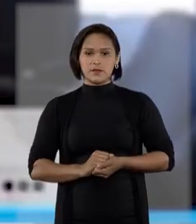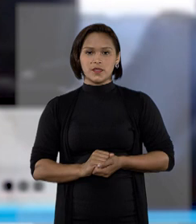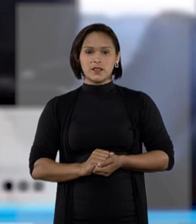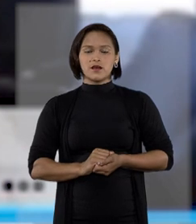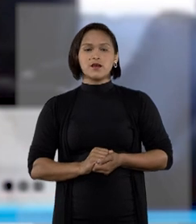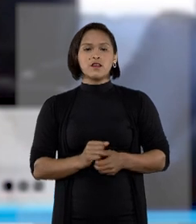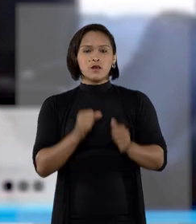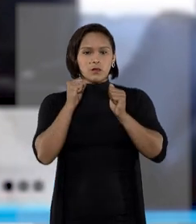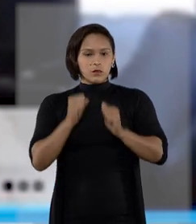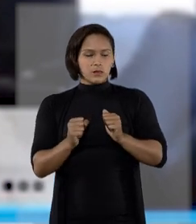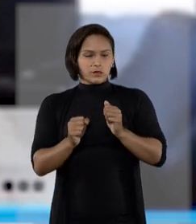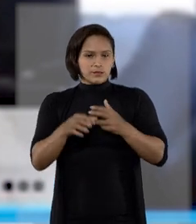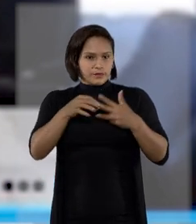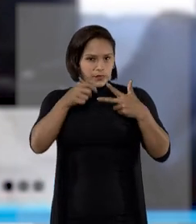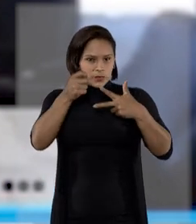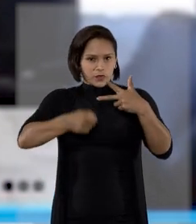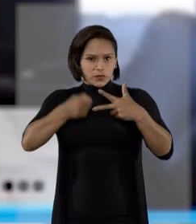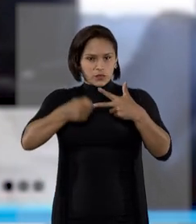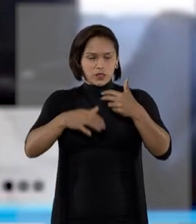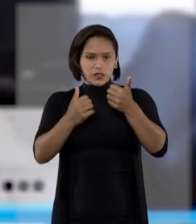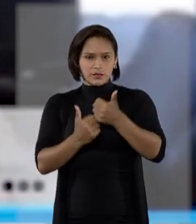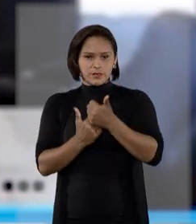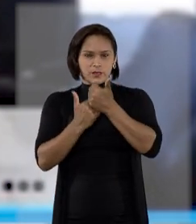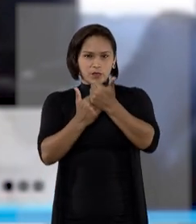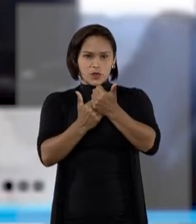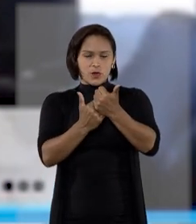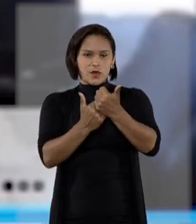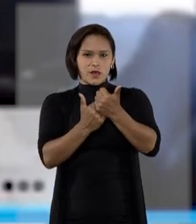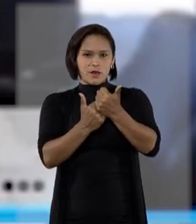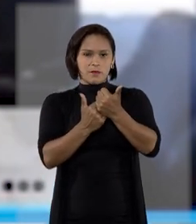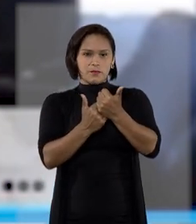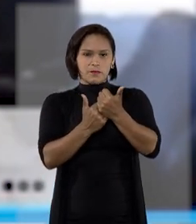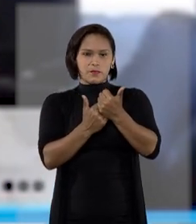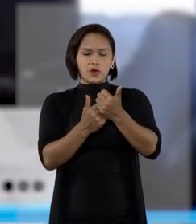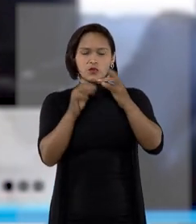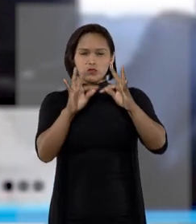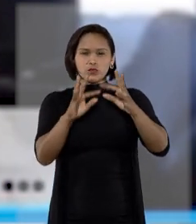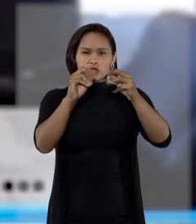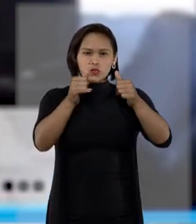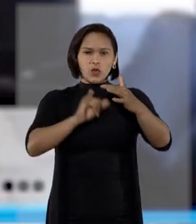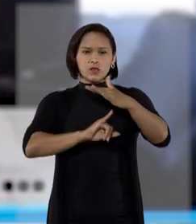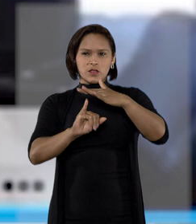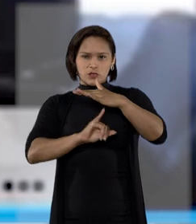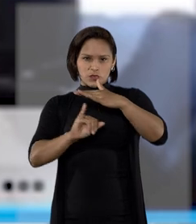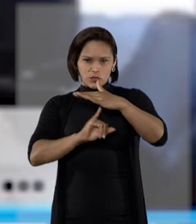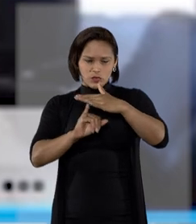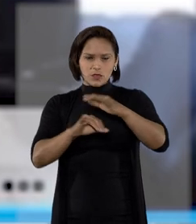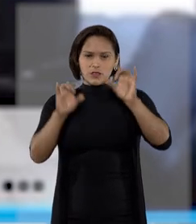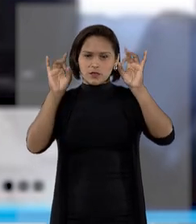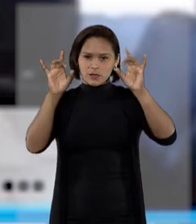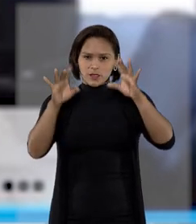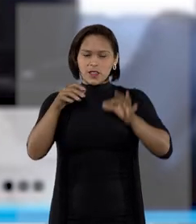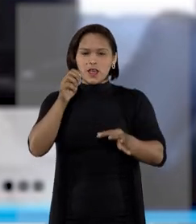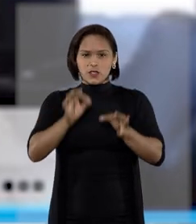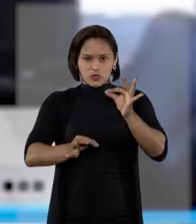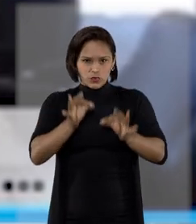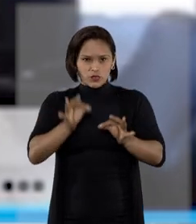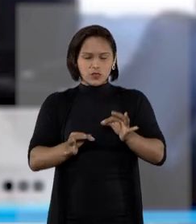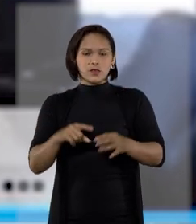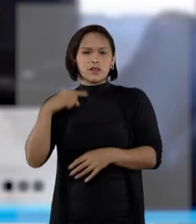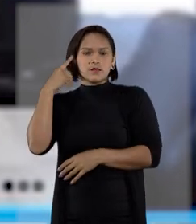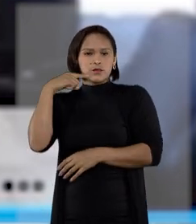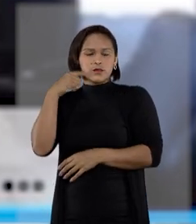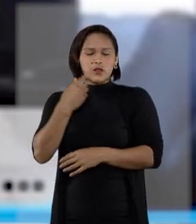O poder judiciário, o auxílio indispensável das instituições essenciais à justiça, à